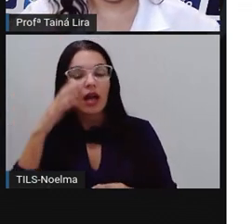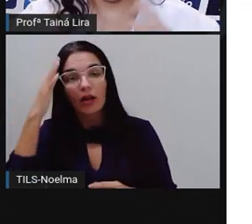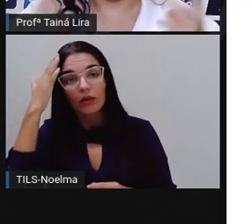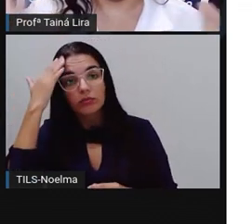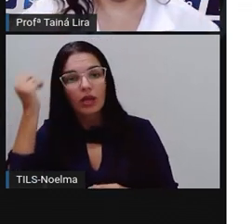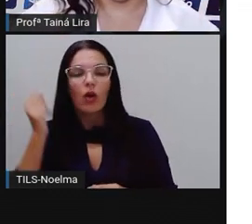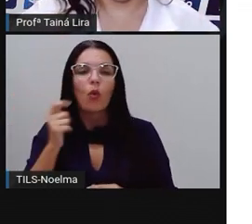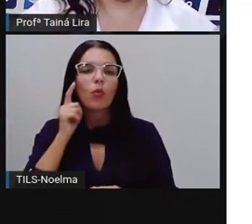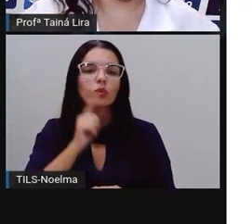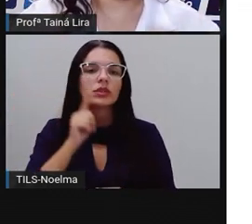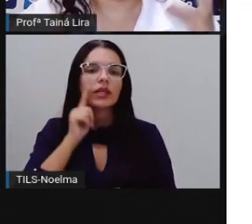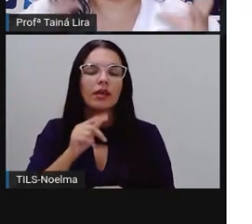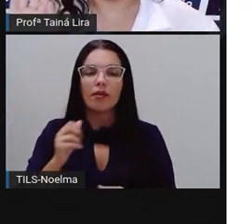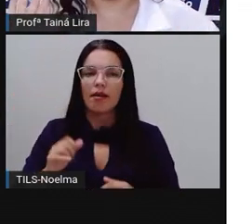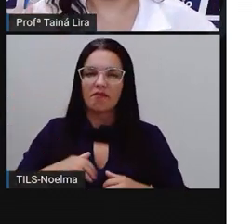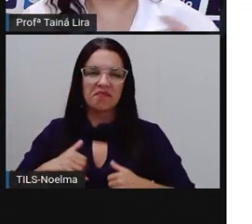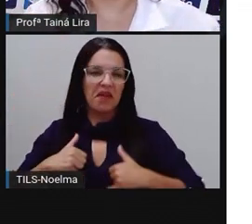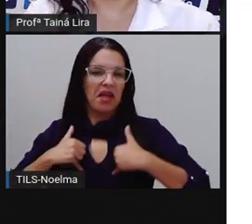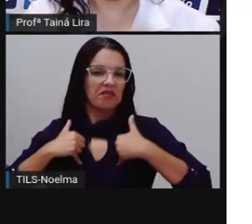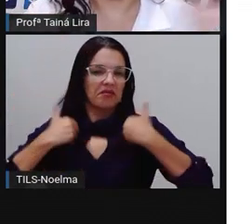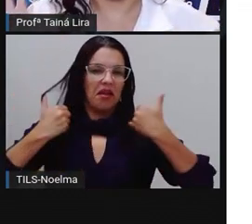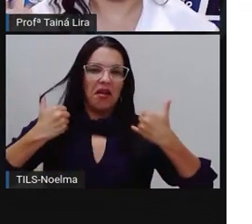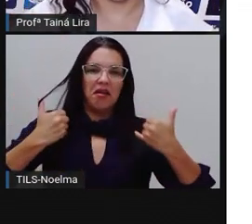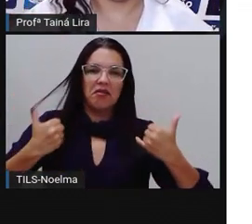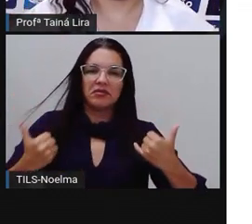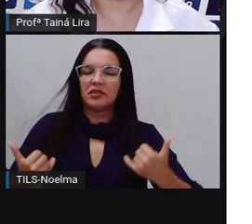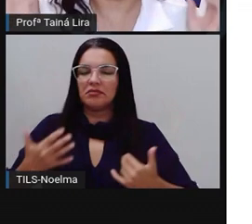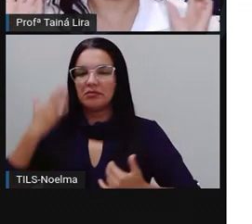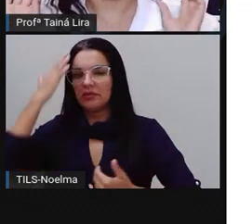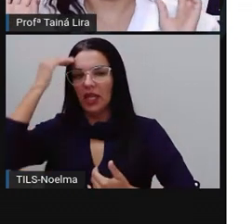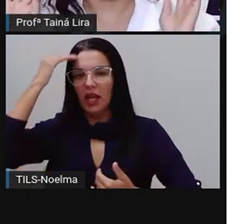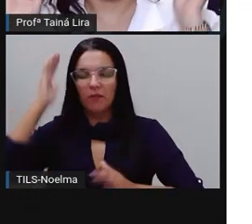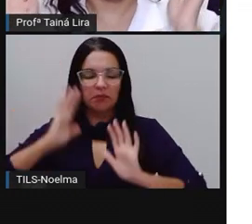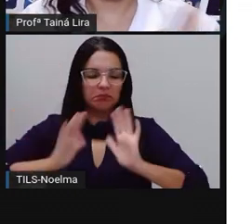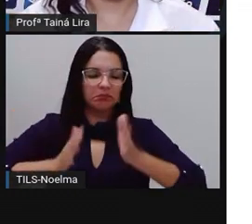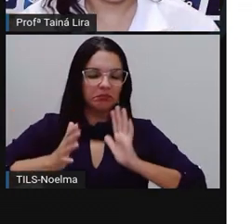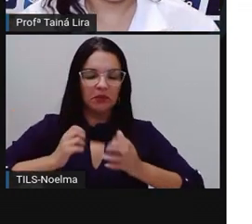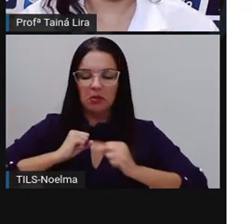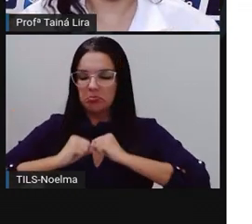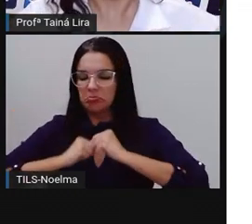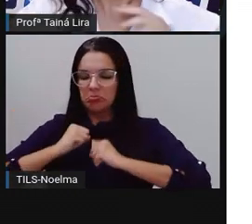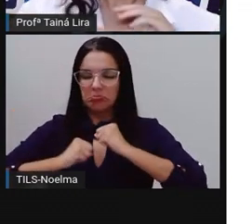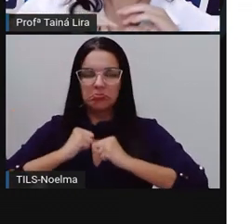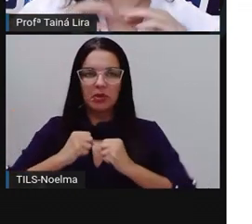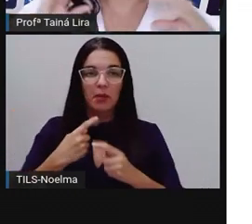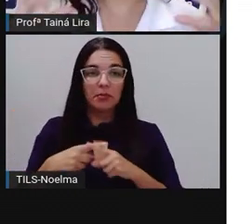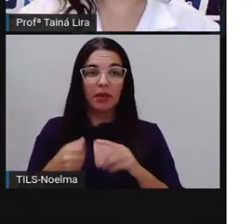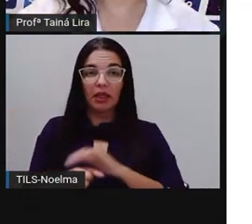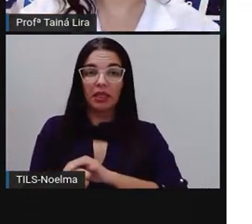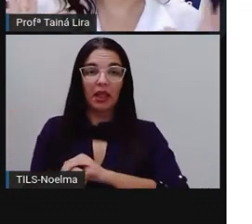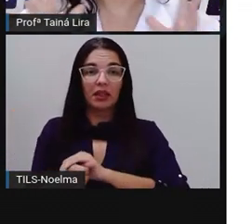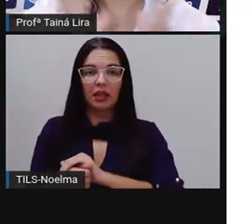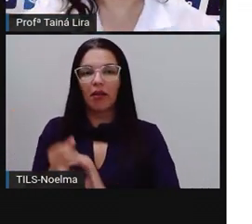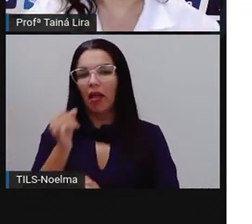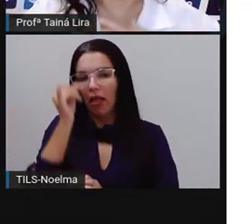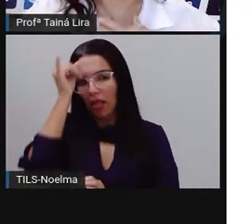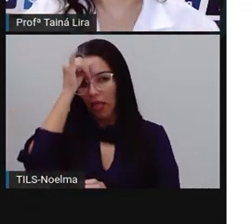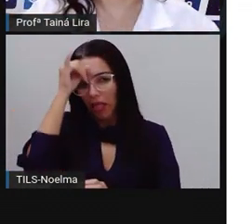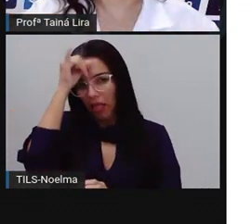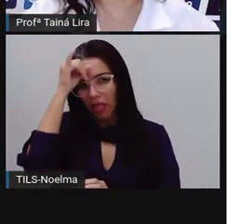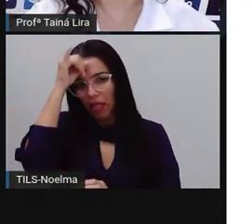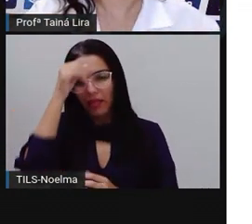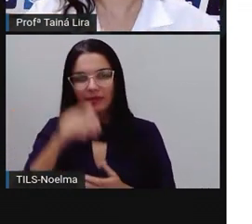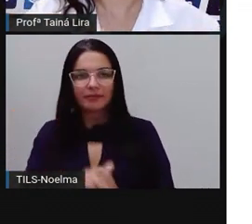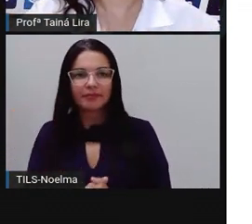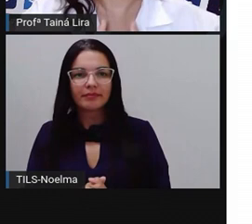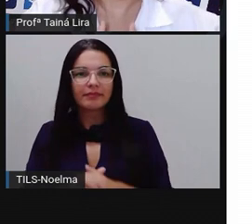corrida. Ela era vaidosa. Não, eu vou ganhar essa corrida, é muito fácil, porque a tartaruga é muito lerda. Ela resolveu fazer o quê aí no meio